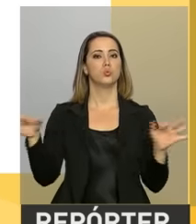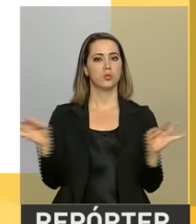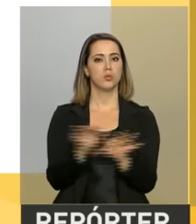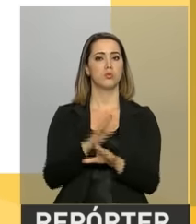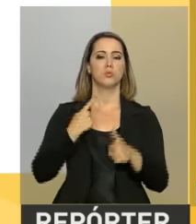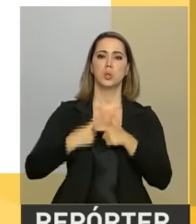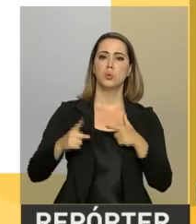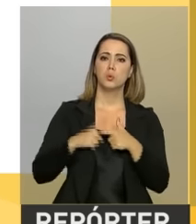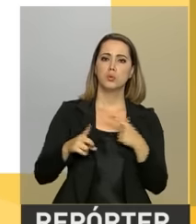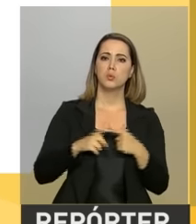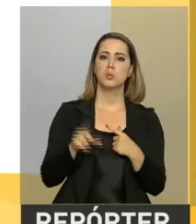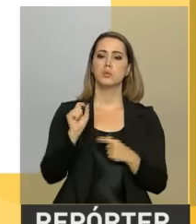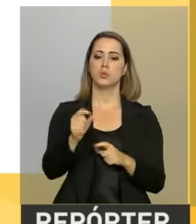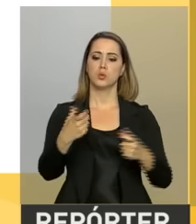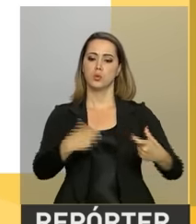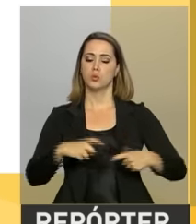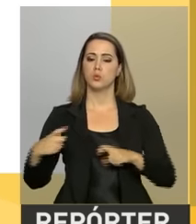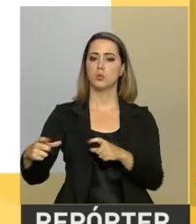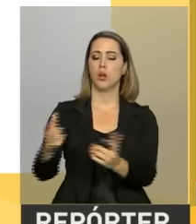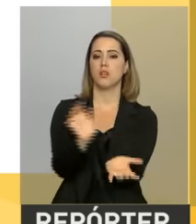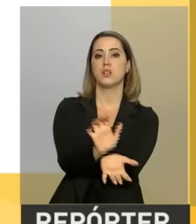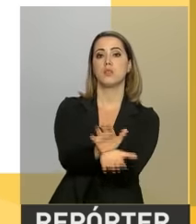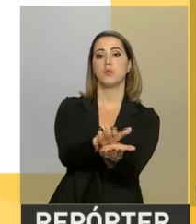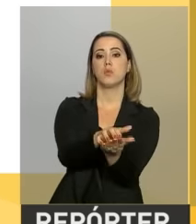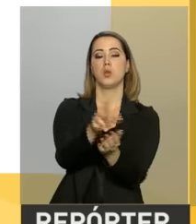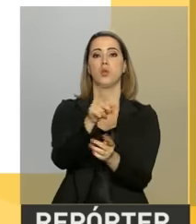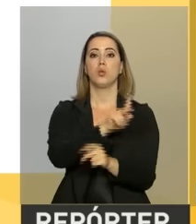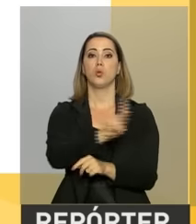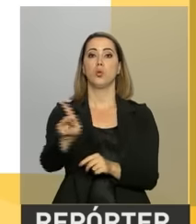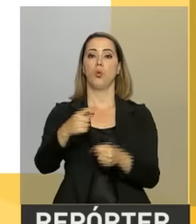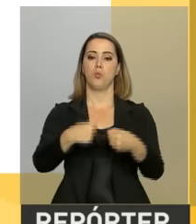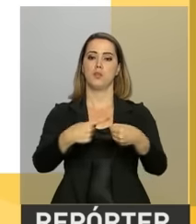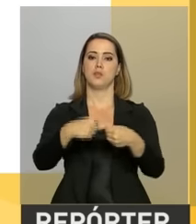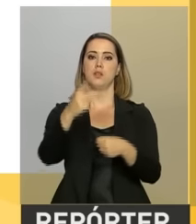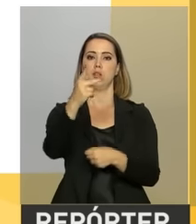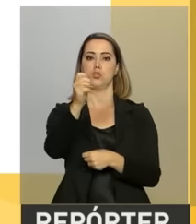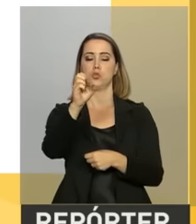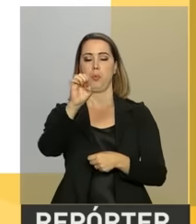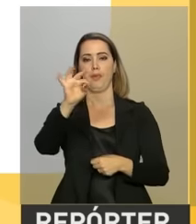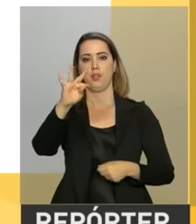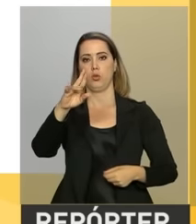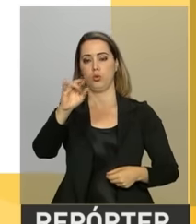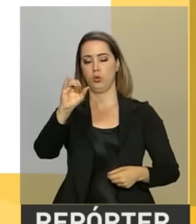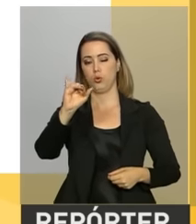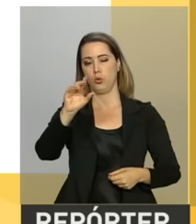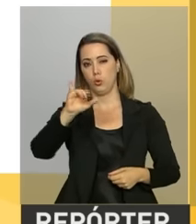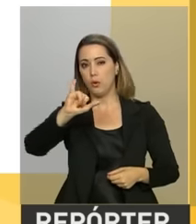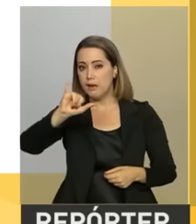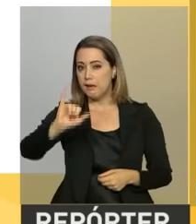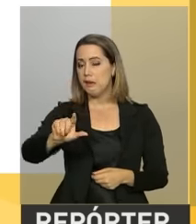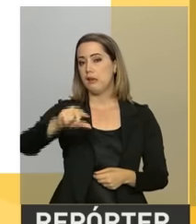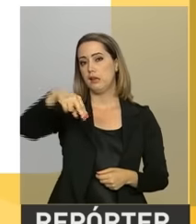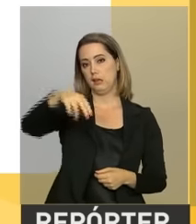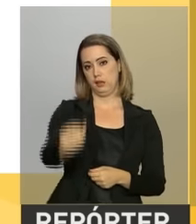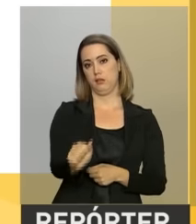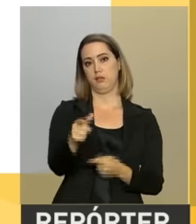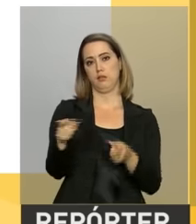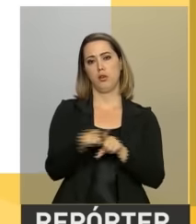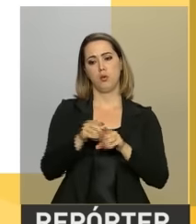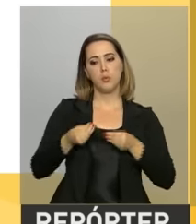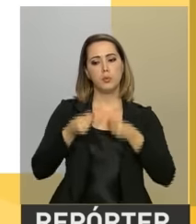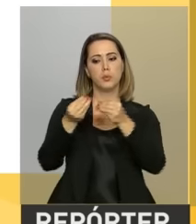para que a região de Petrolina seja cada vez mais produtiva, cada vez mais participativa no mercado